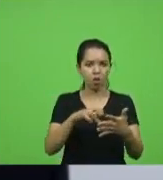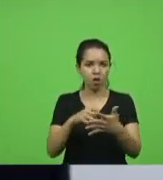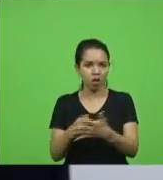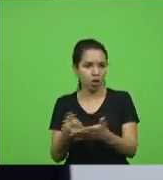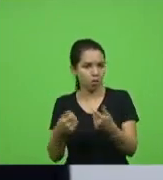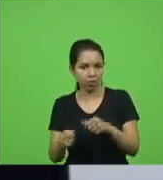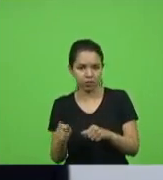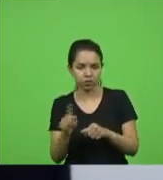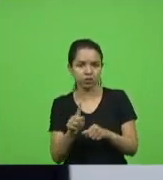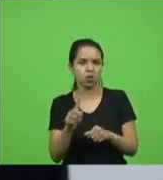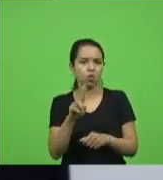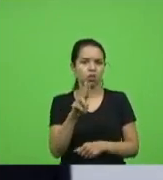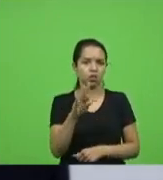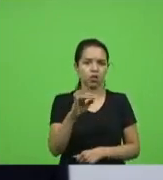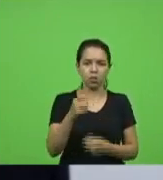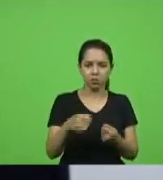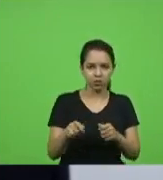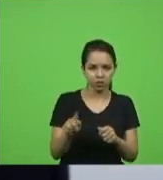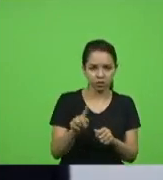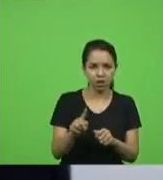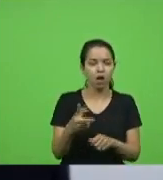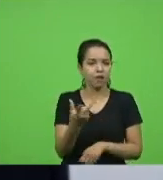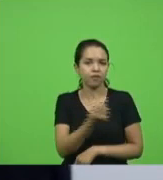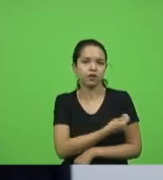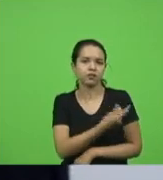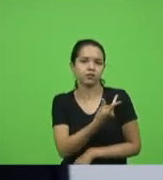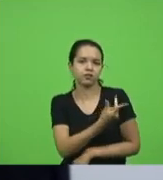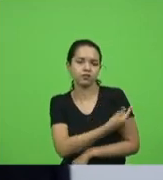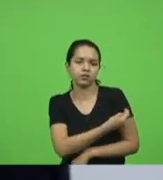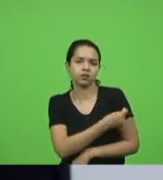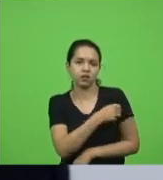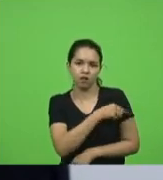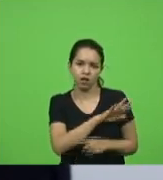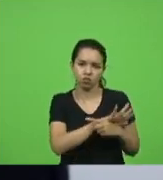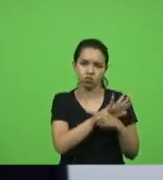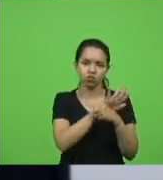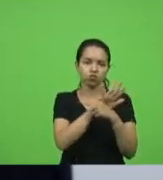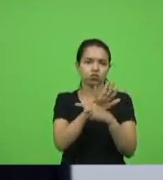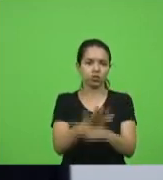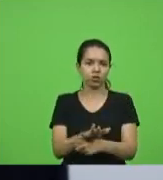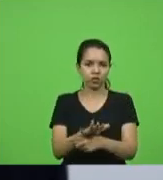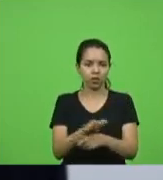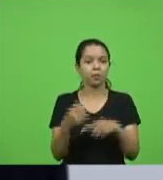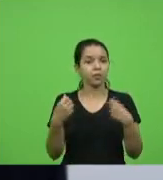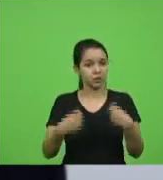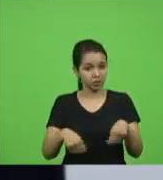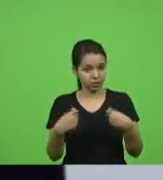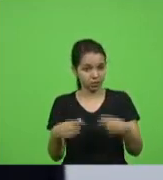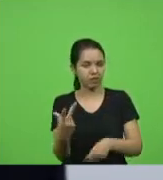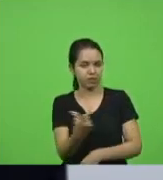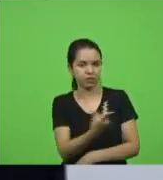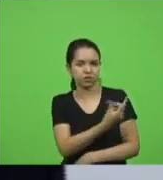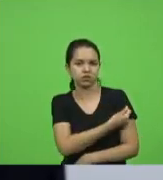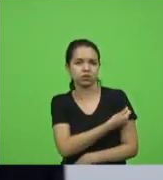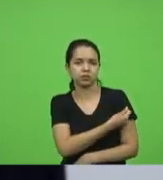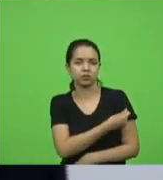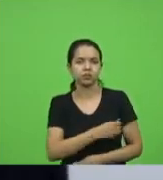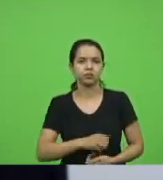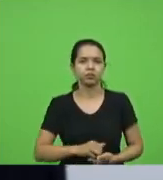tem fascina tem que usar vacina enquanto